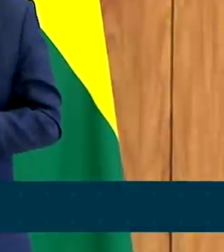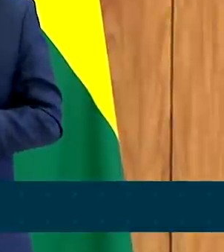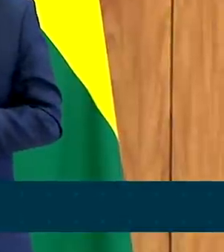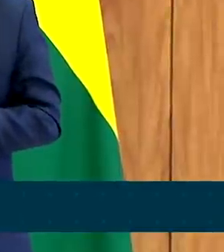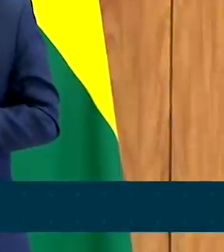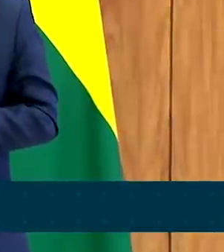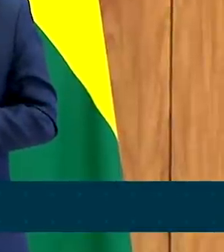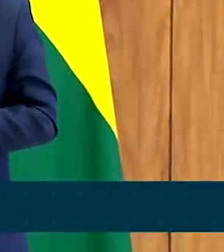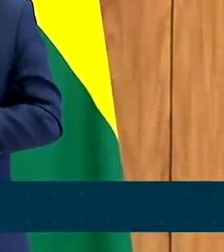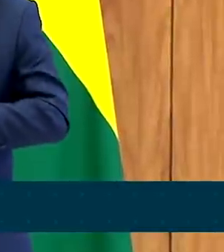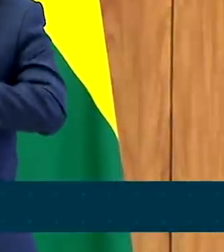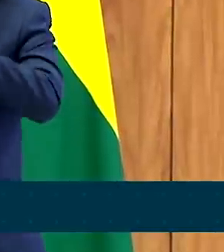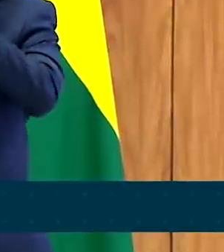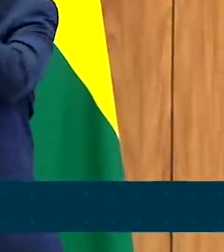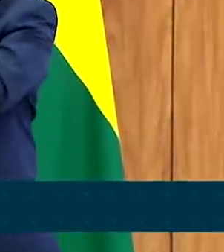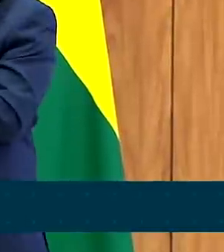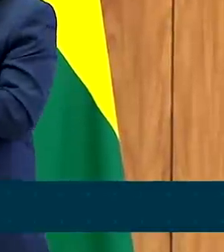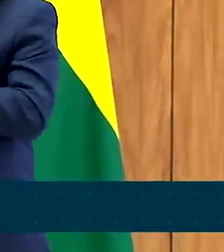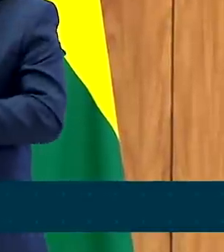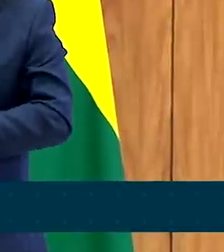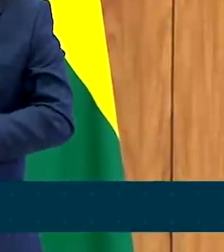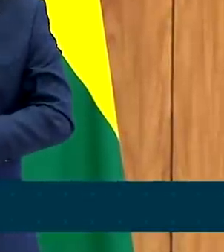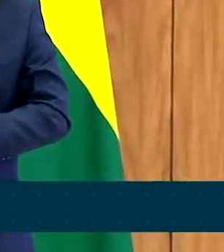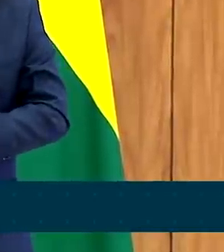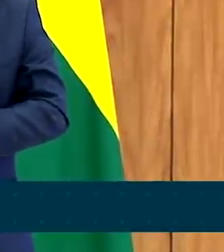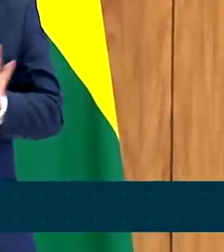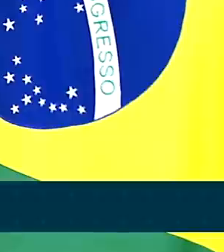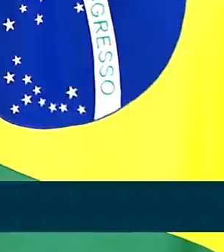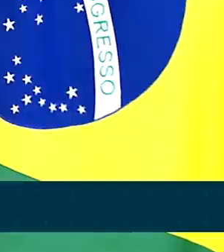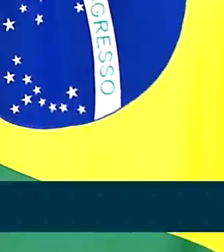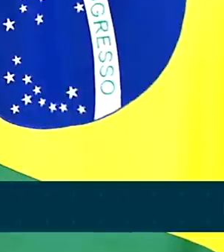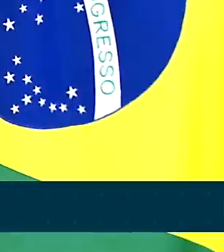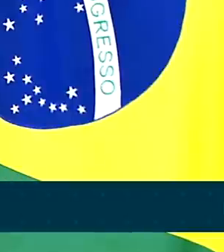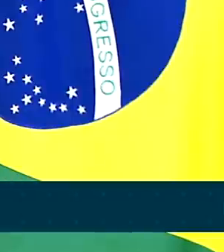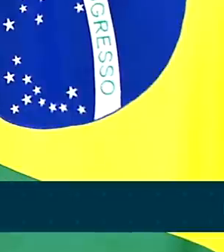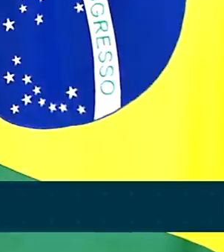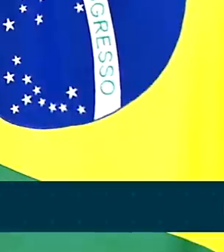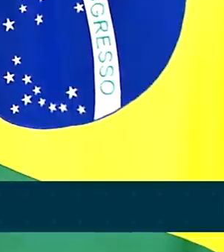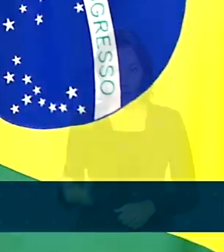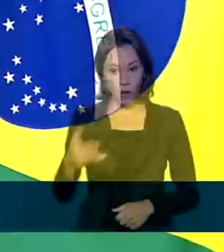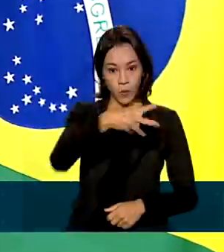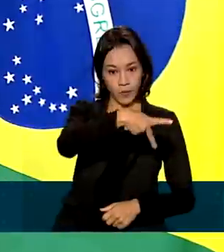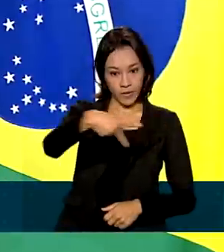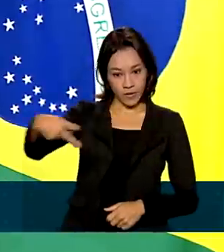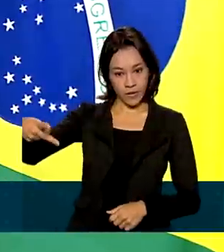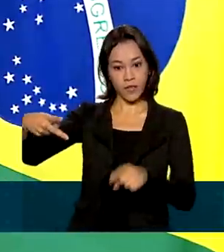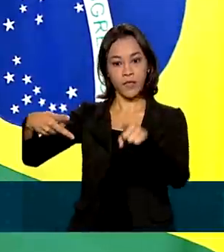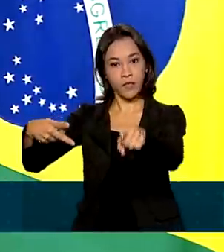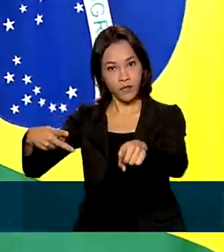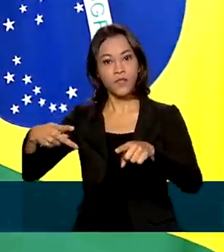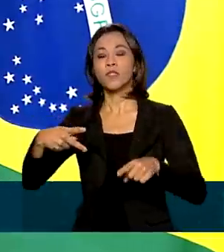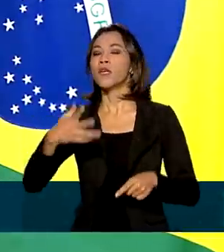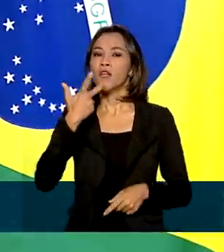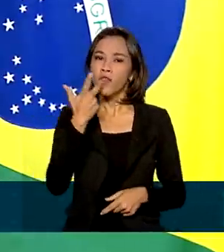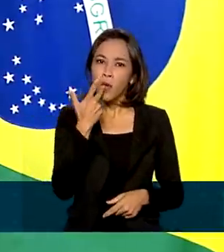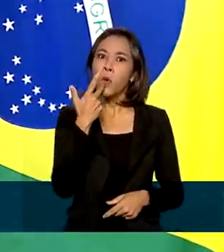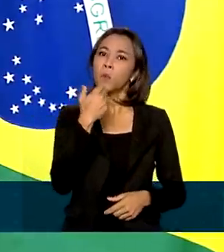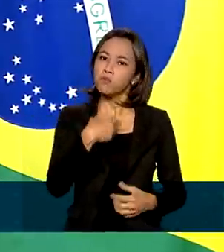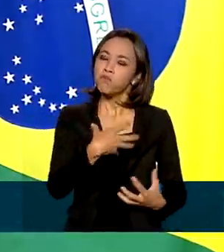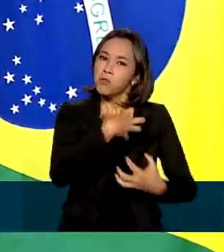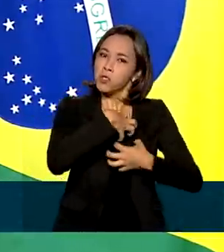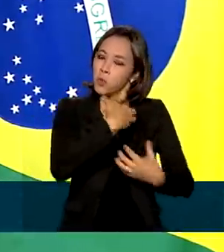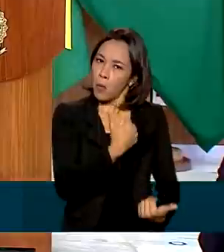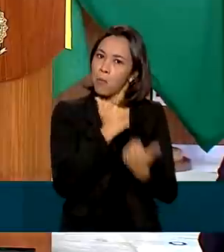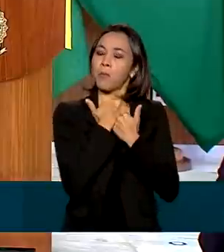E disse-lhe que estamos prontos para servir. O presidente africano reconheceu o apoio do Brasil.